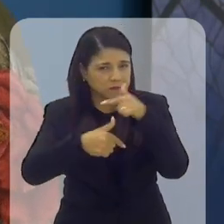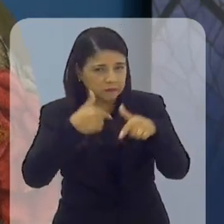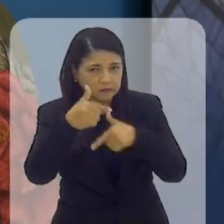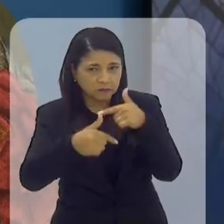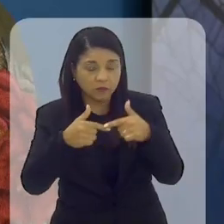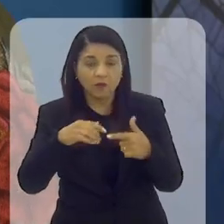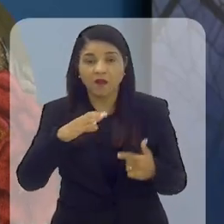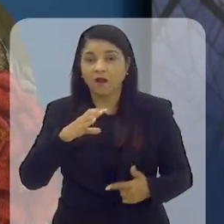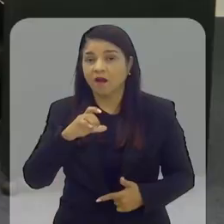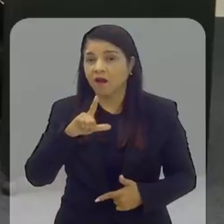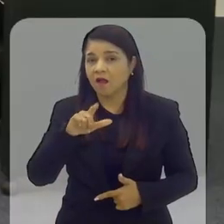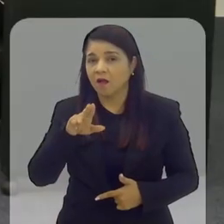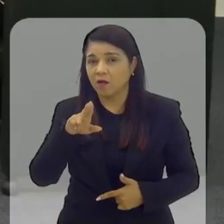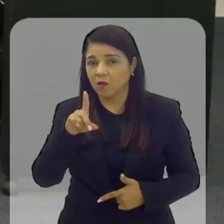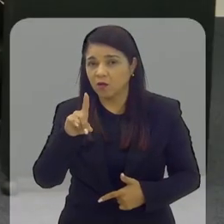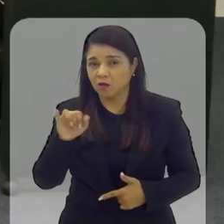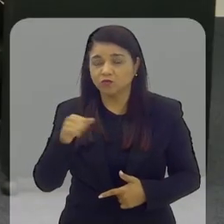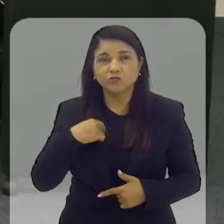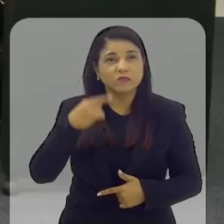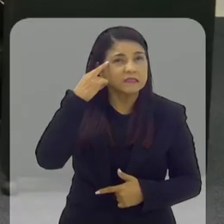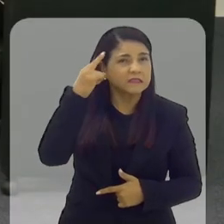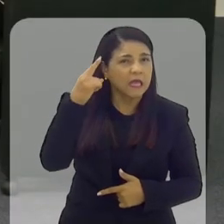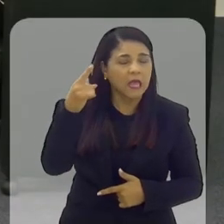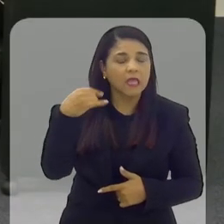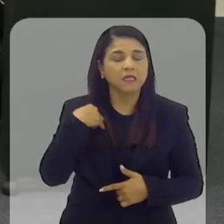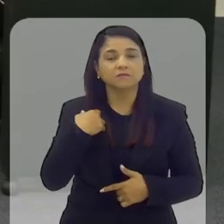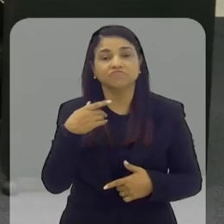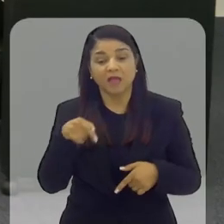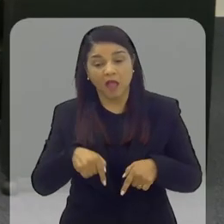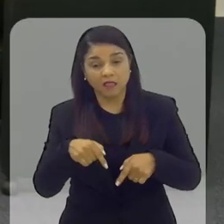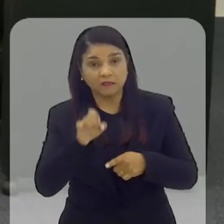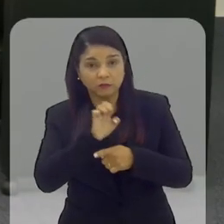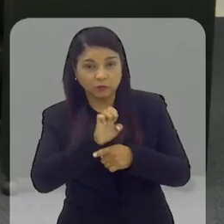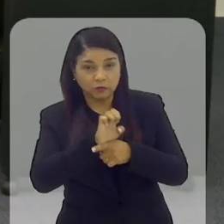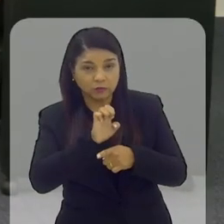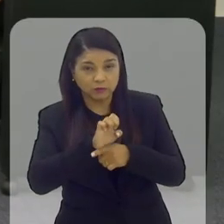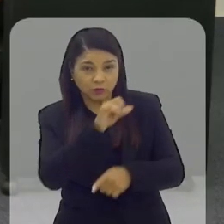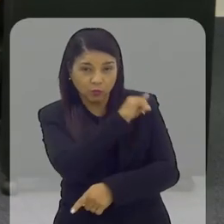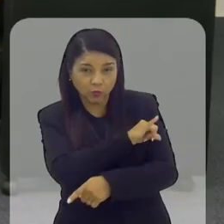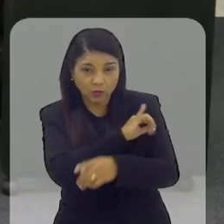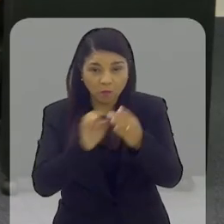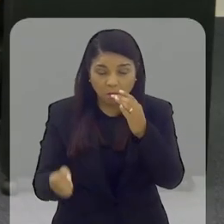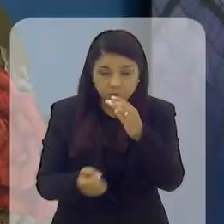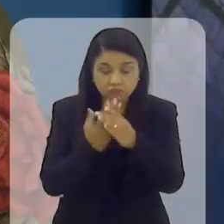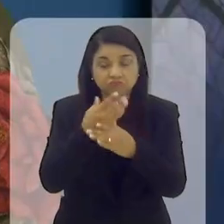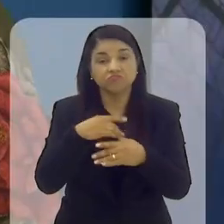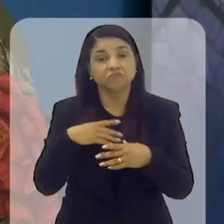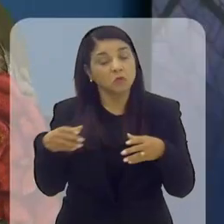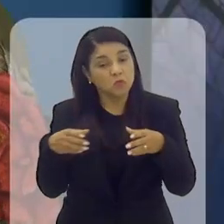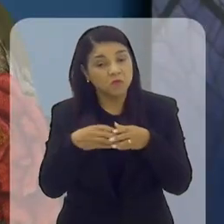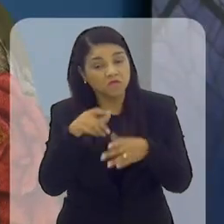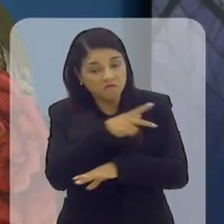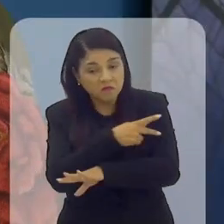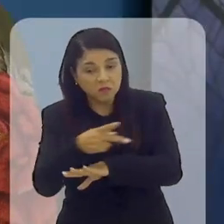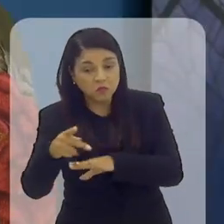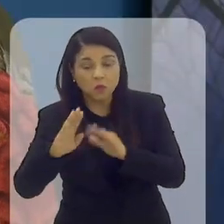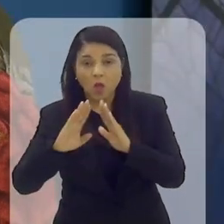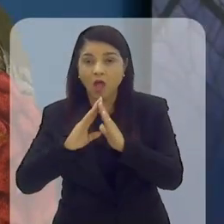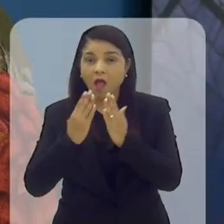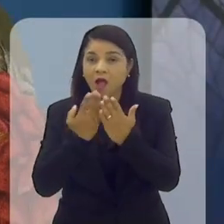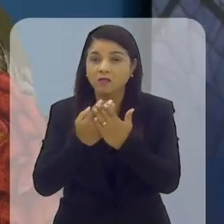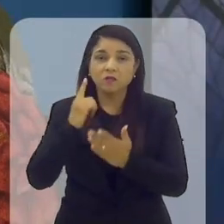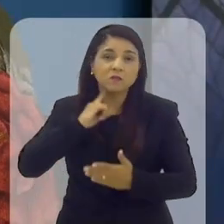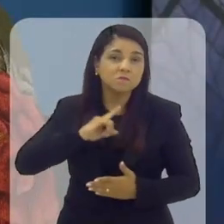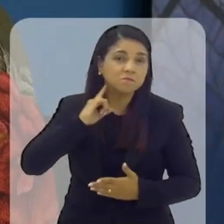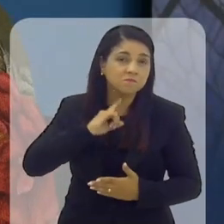naquela época, que era o Cláudio, que trouxe a ideia de fazermos aqui também. E, então, nós fomos visitar a Escola do